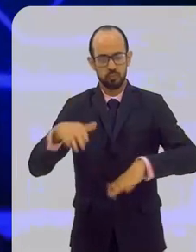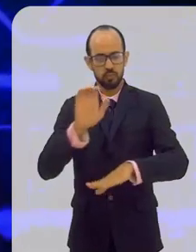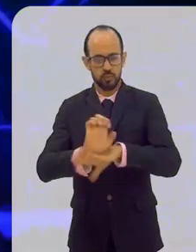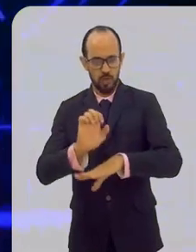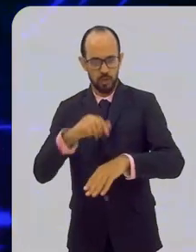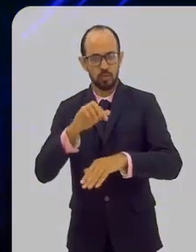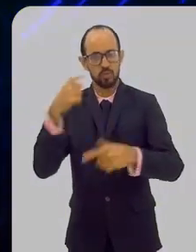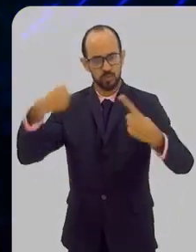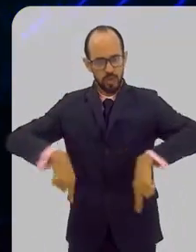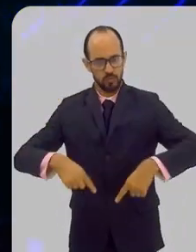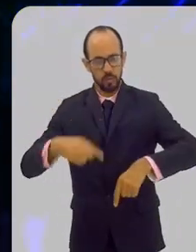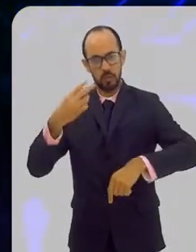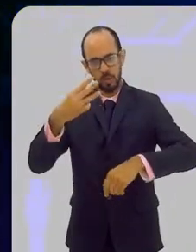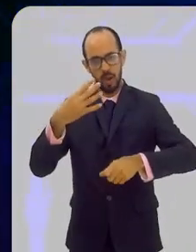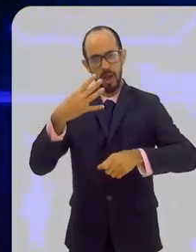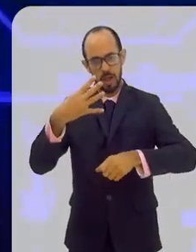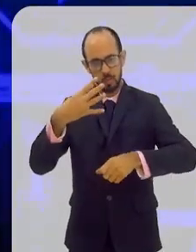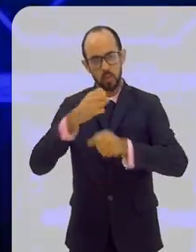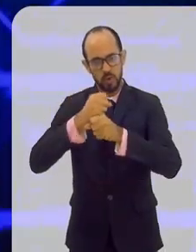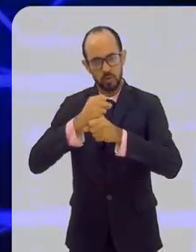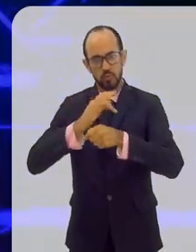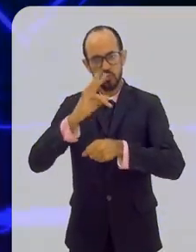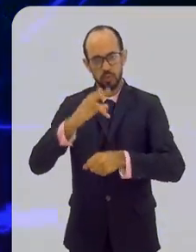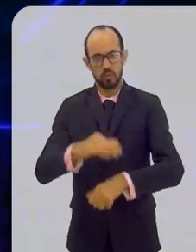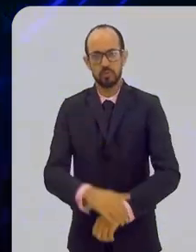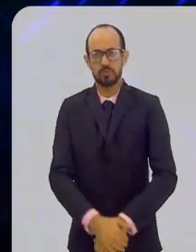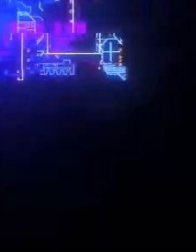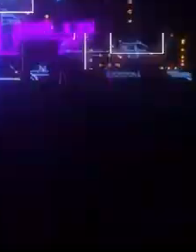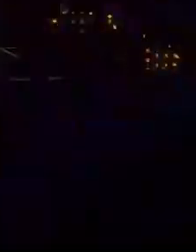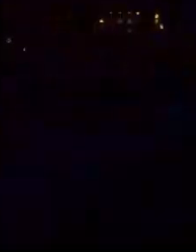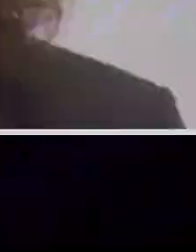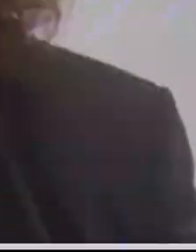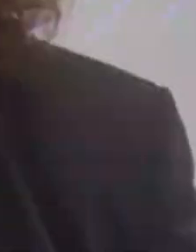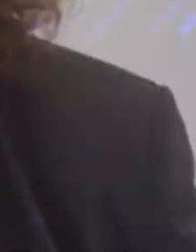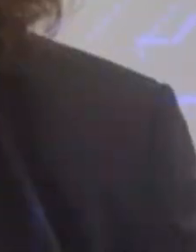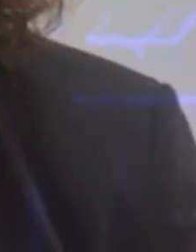um desafio para os próximos quatro anos. A Agenda de Futuro está no ar.